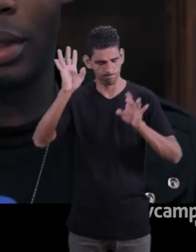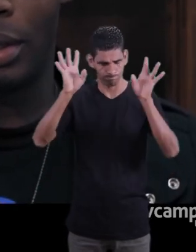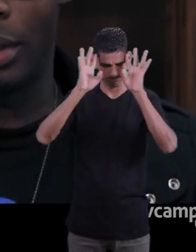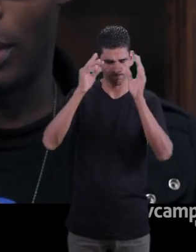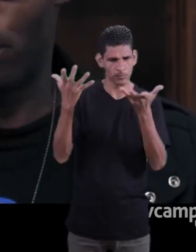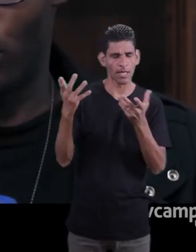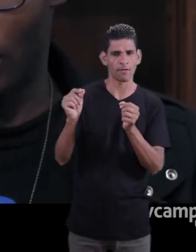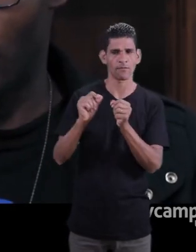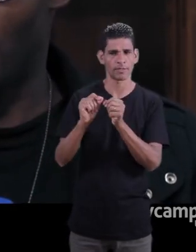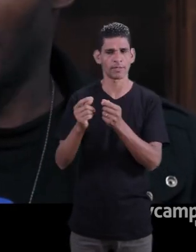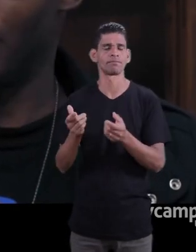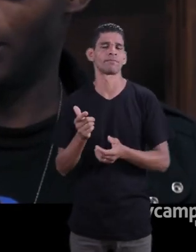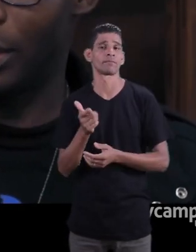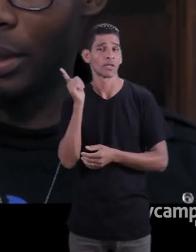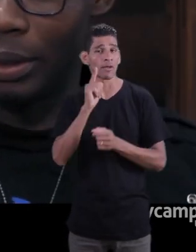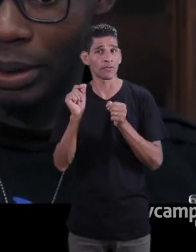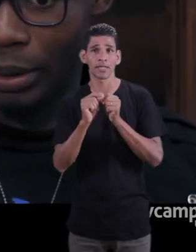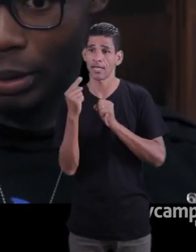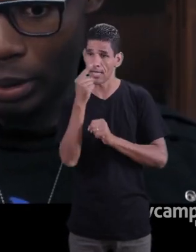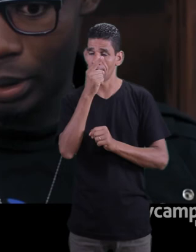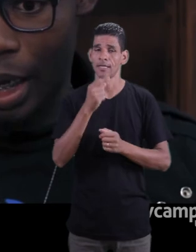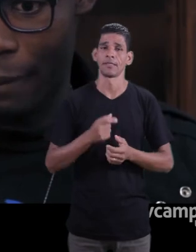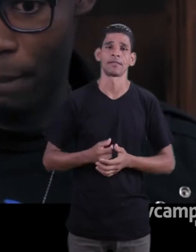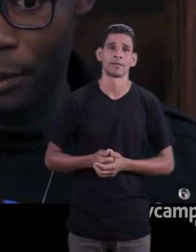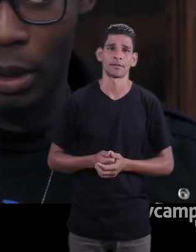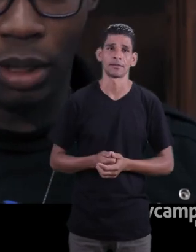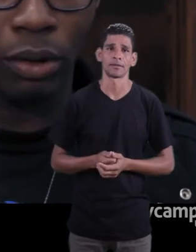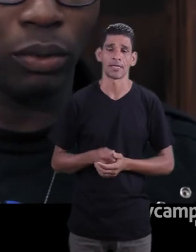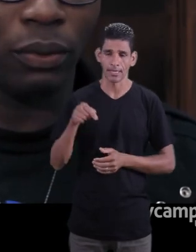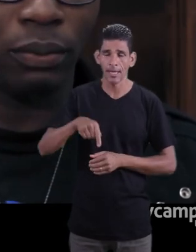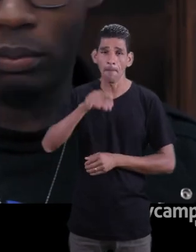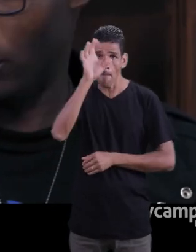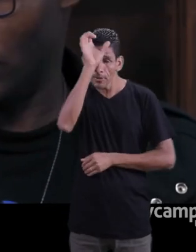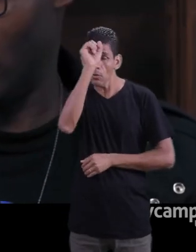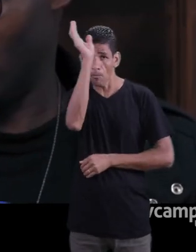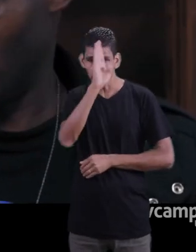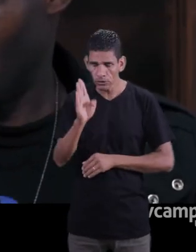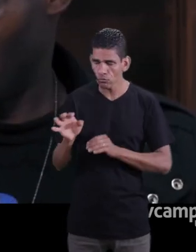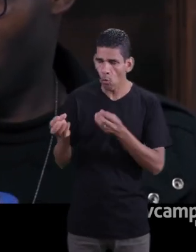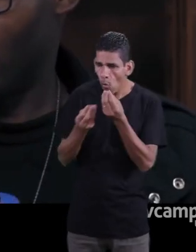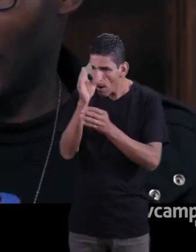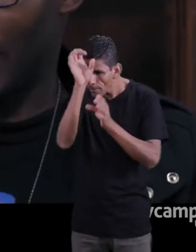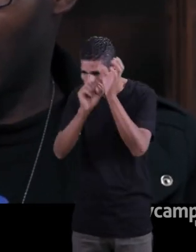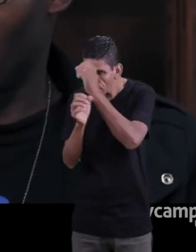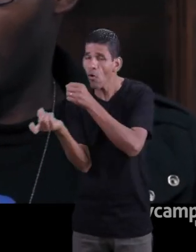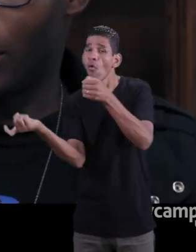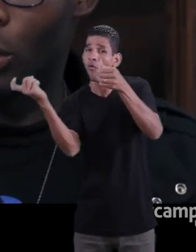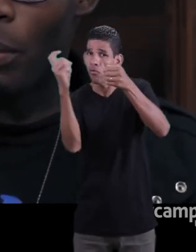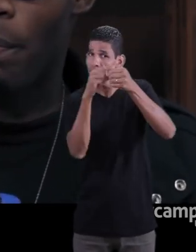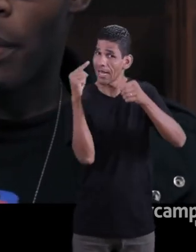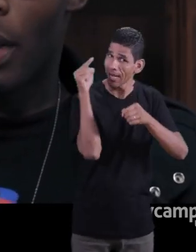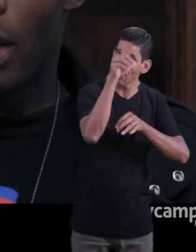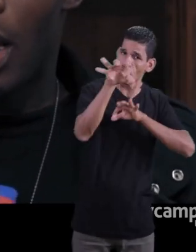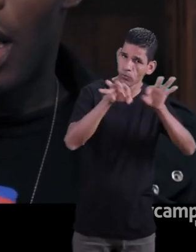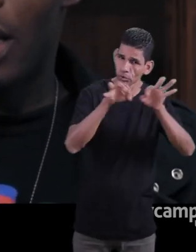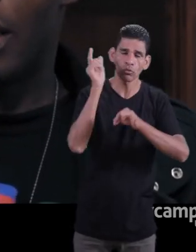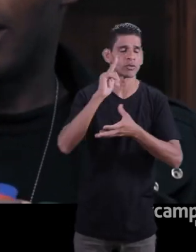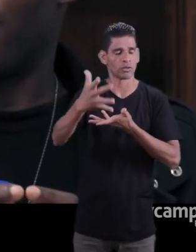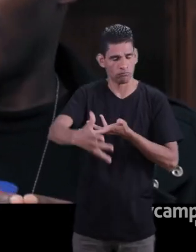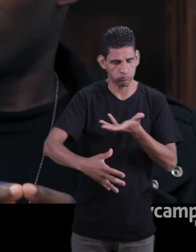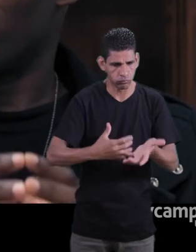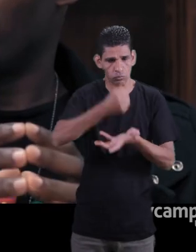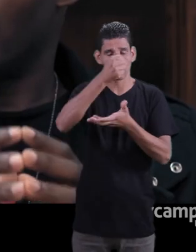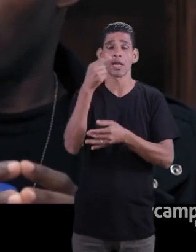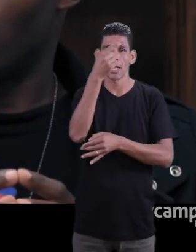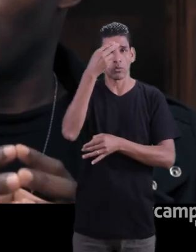projeto que a gente está tentando buscar aqui no Brasil é